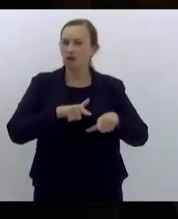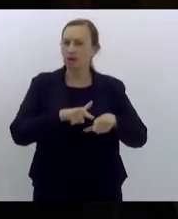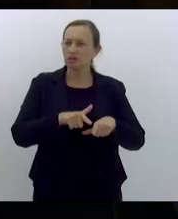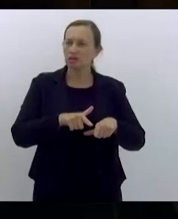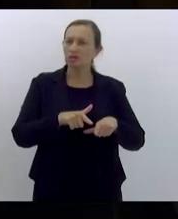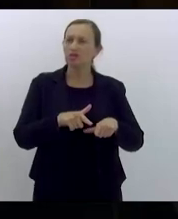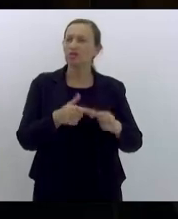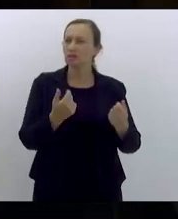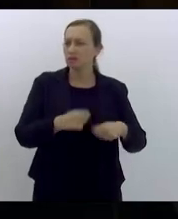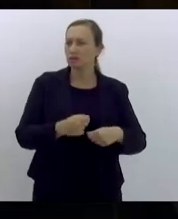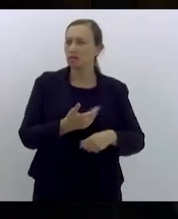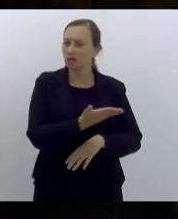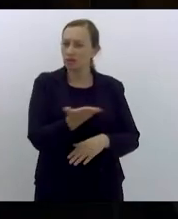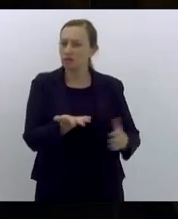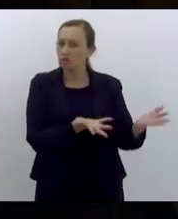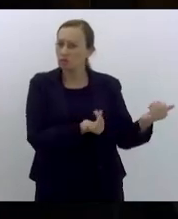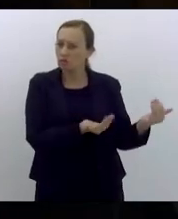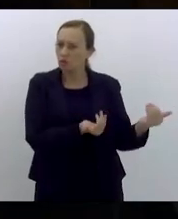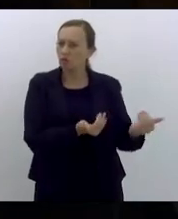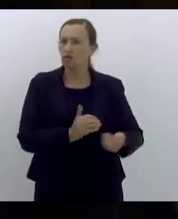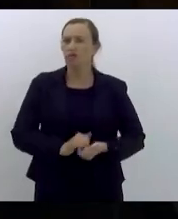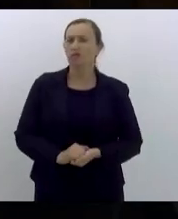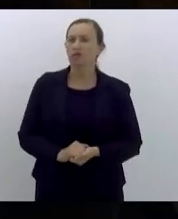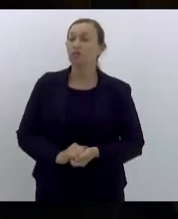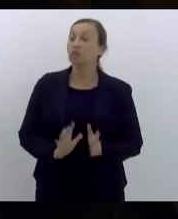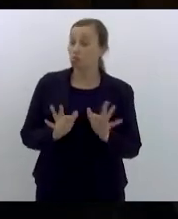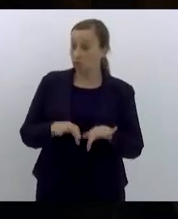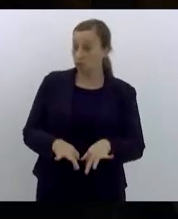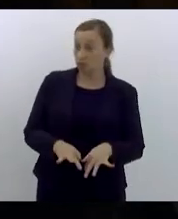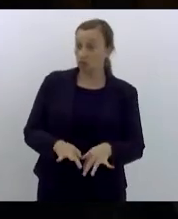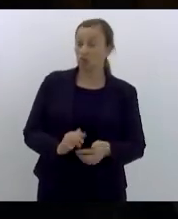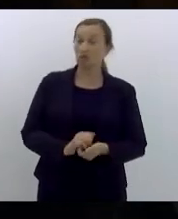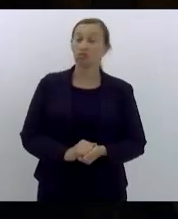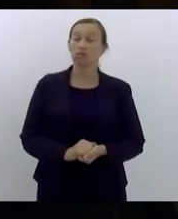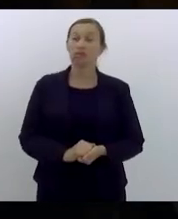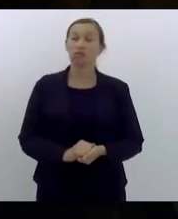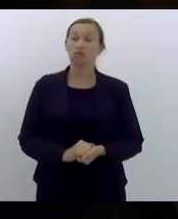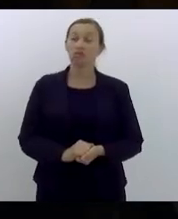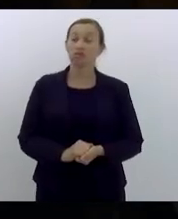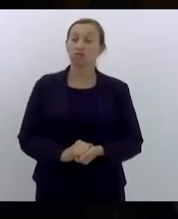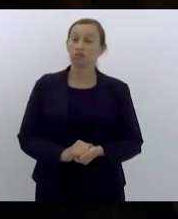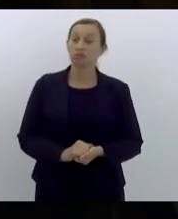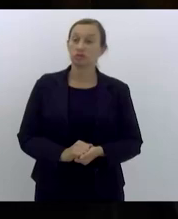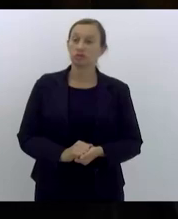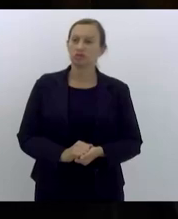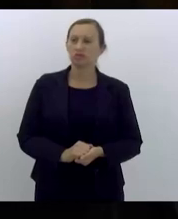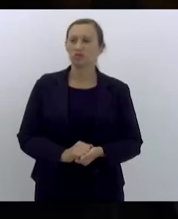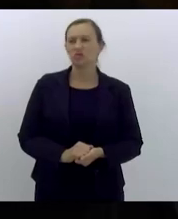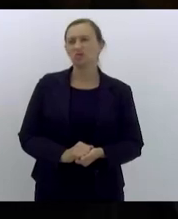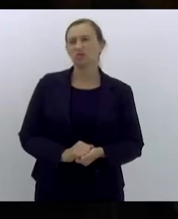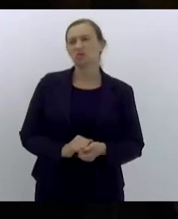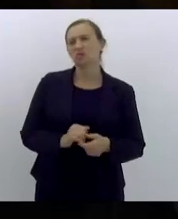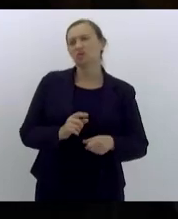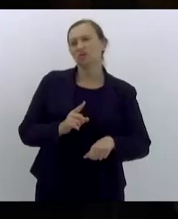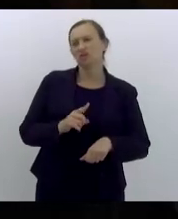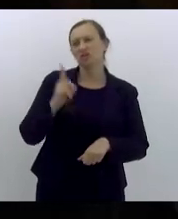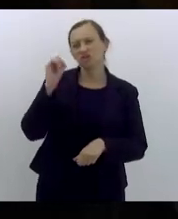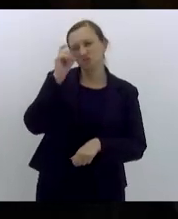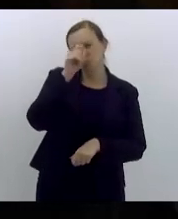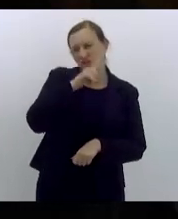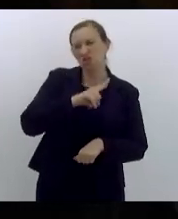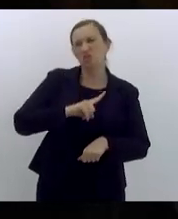jovens em sua maioria e por fim os colocando em situações ordinárias cotidianas